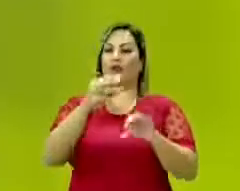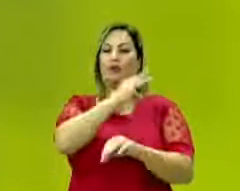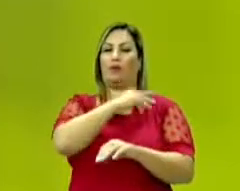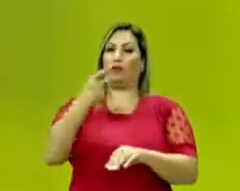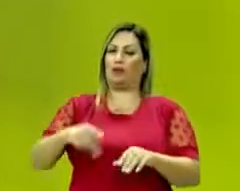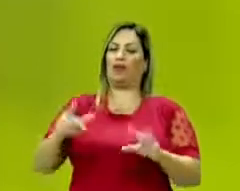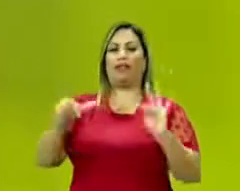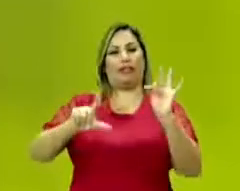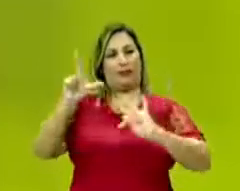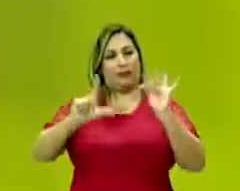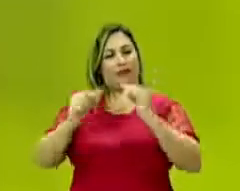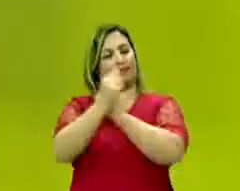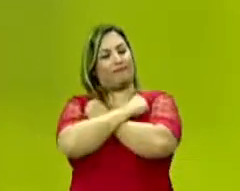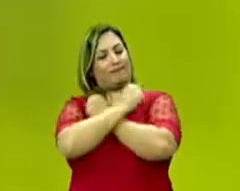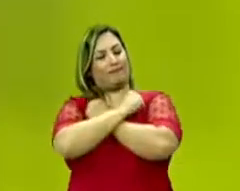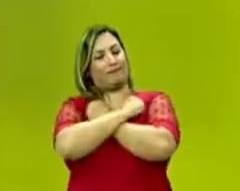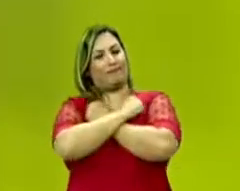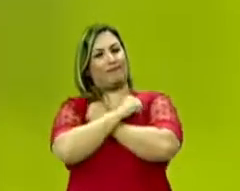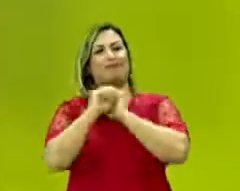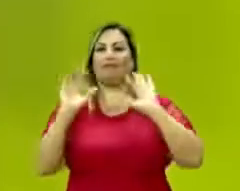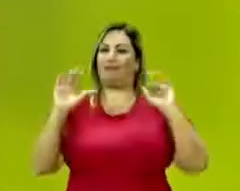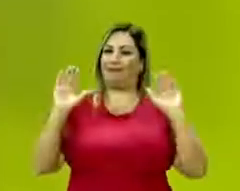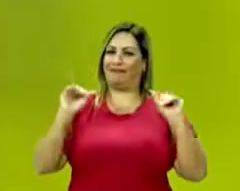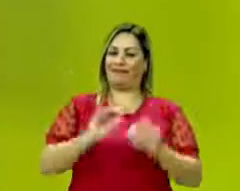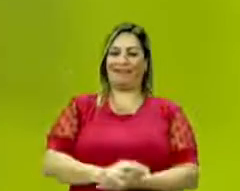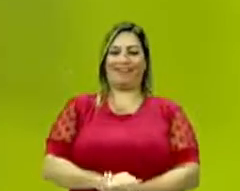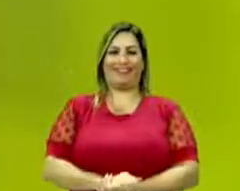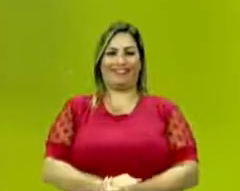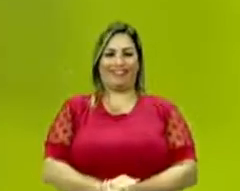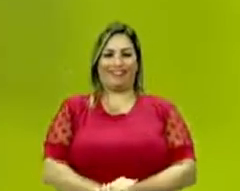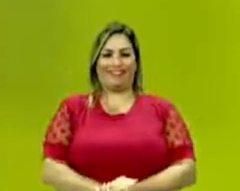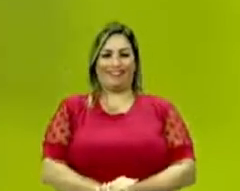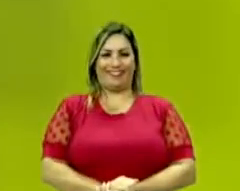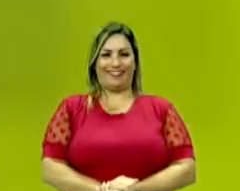aqui na TBC. Forte abraço. Até mais.